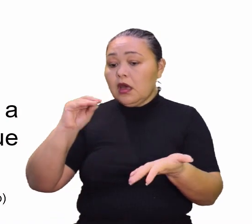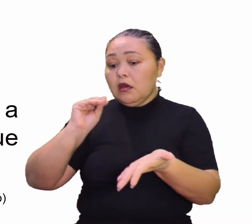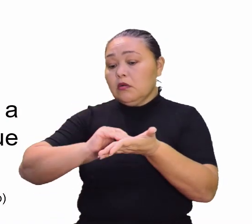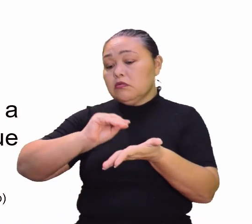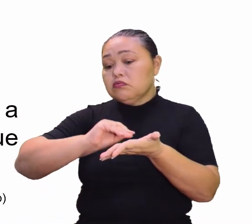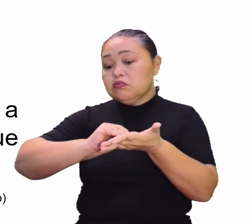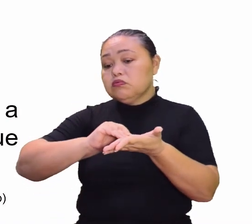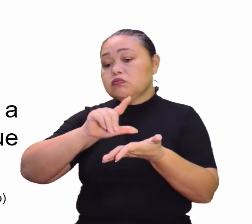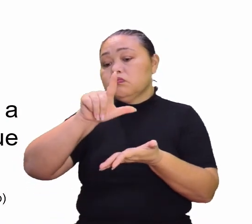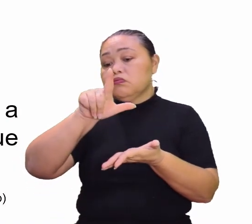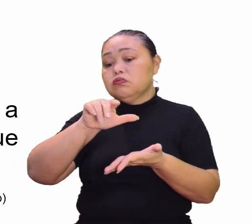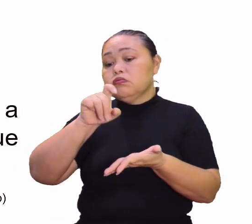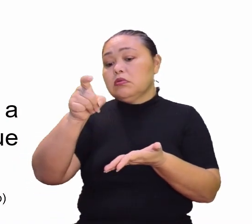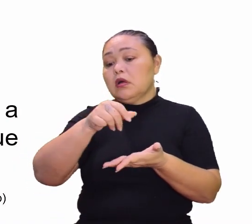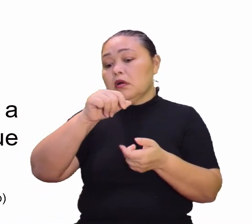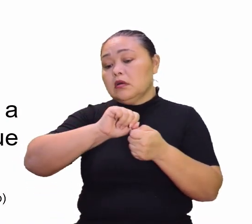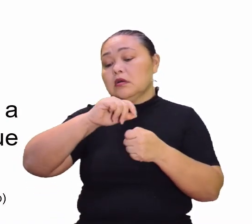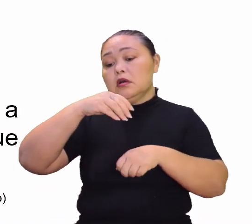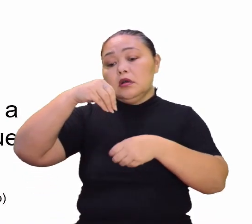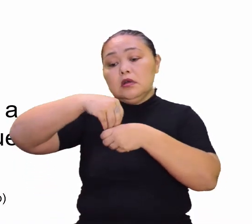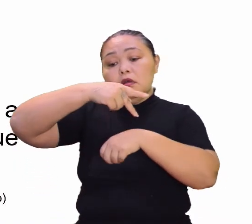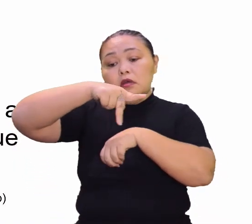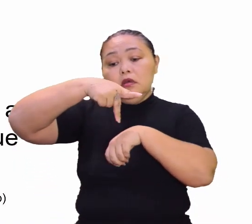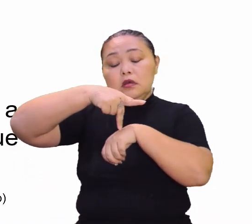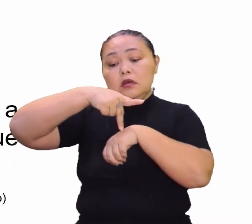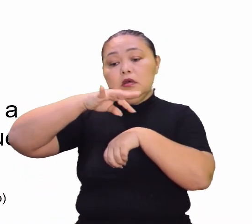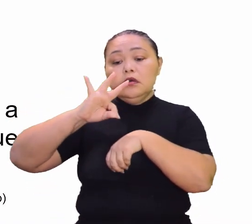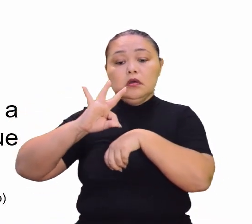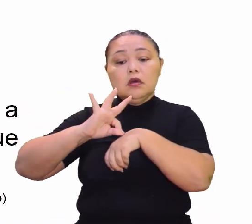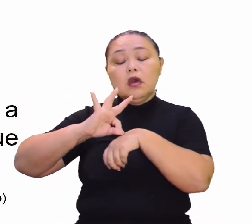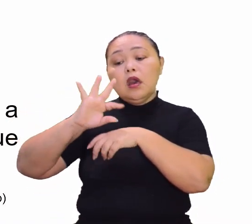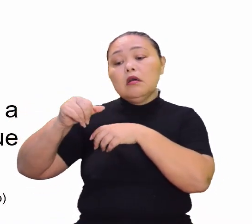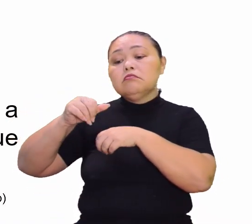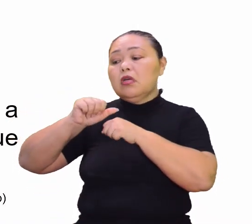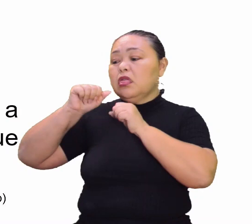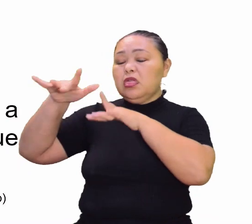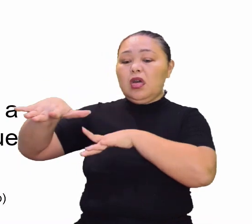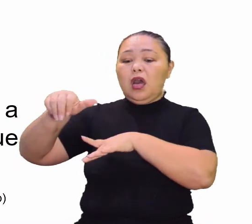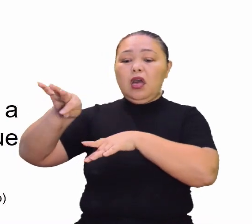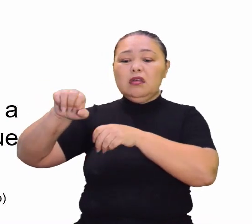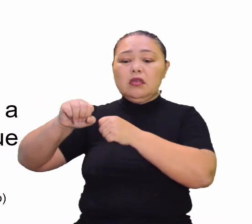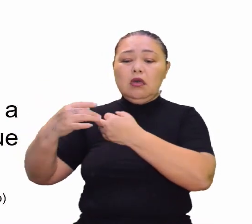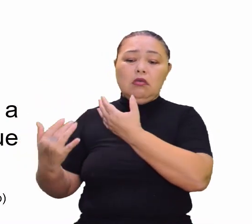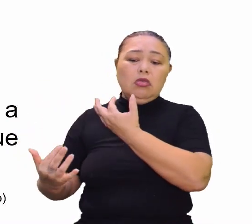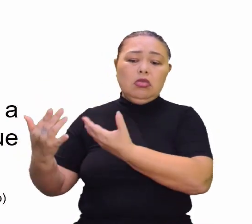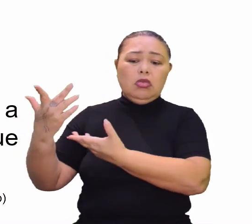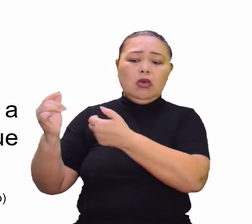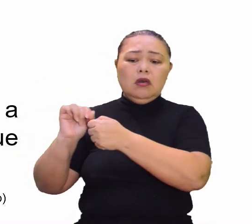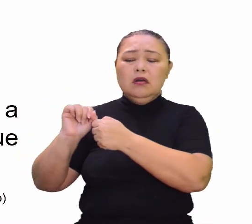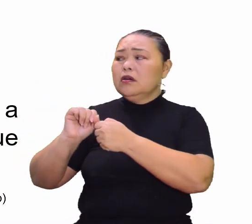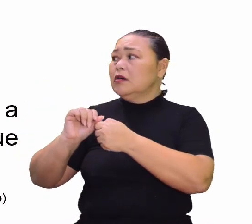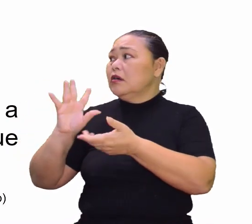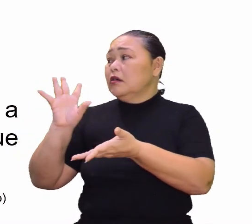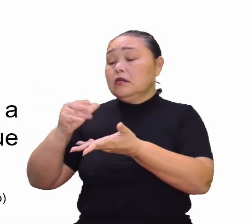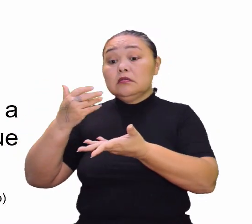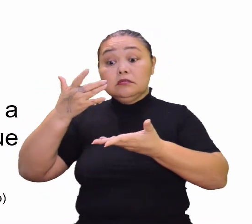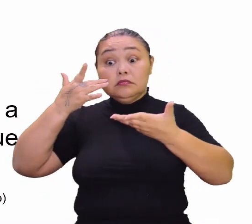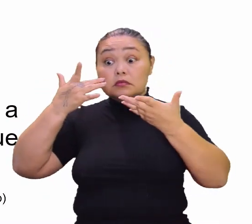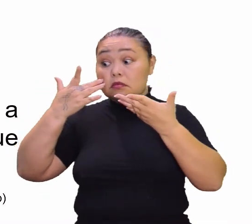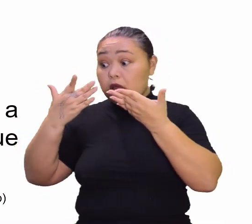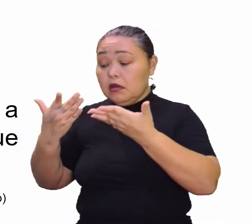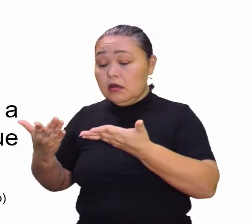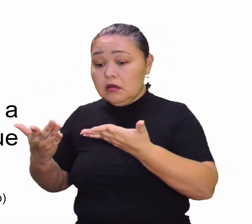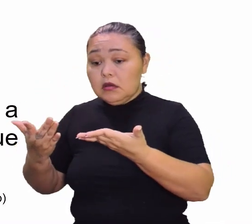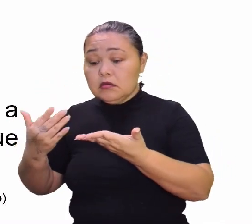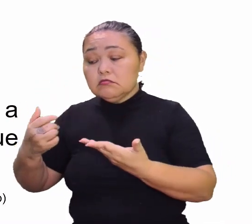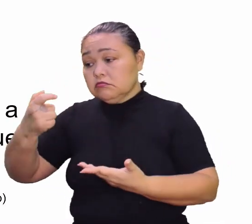ausência de lixões no país e, muitas das vezes, isso daí é tudo lançado em aterro, queimado, né? E a galera não tem ainda se despertar